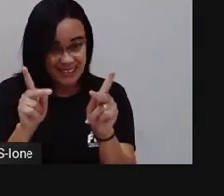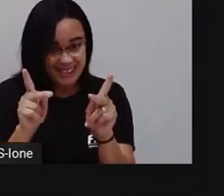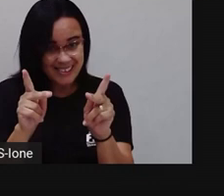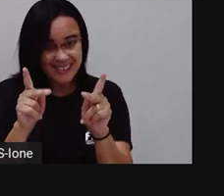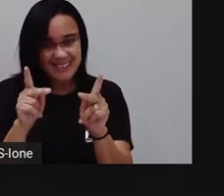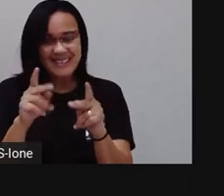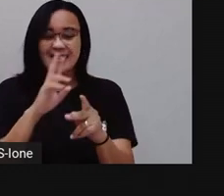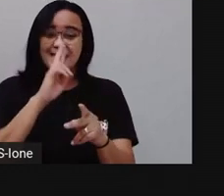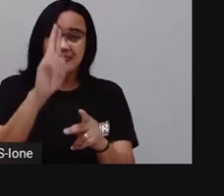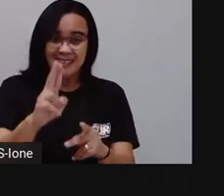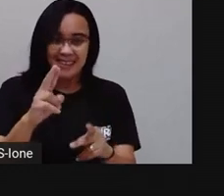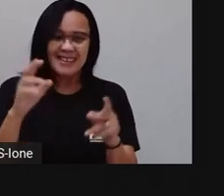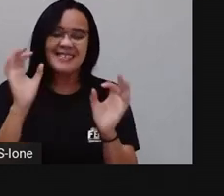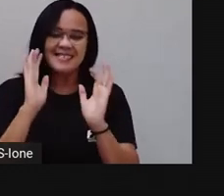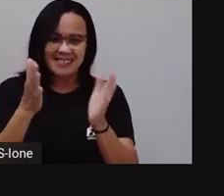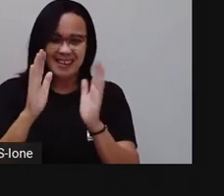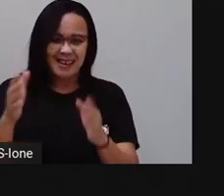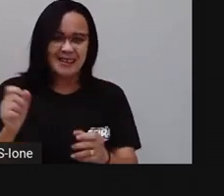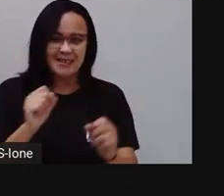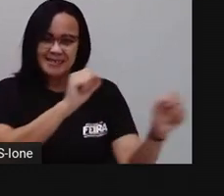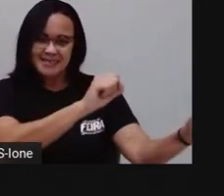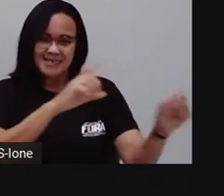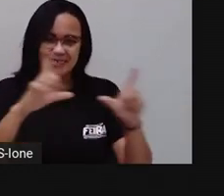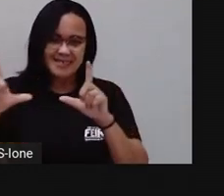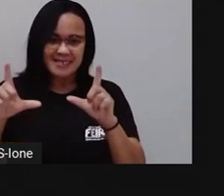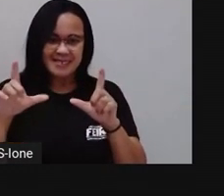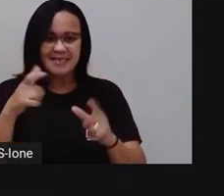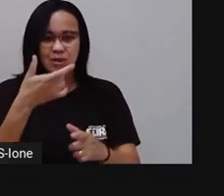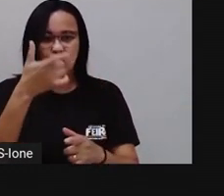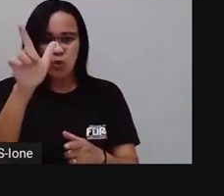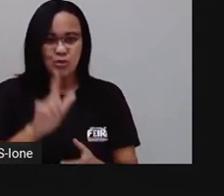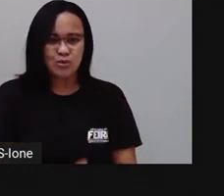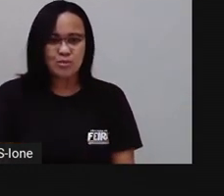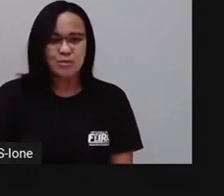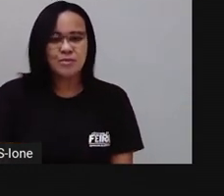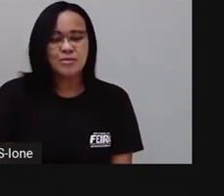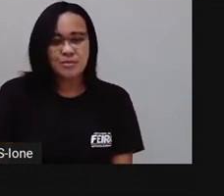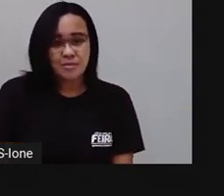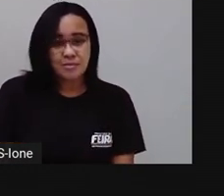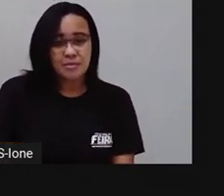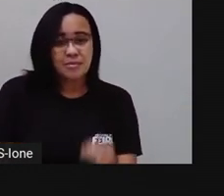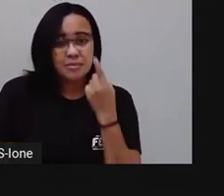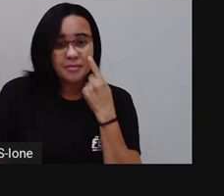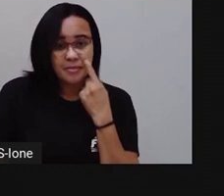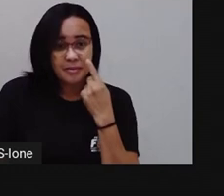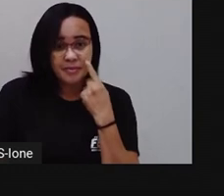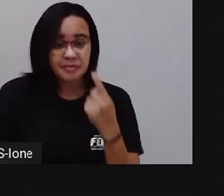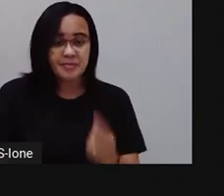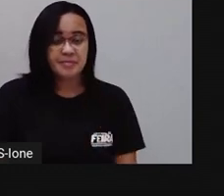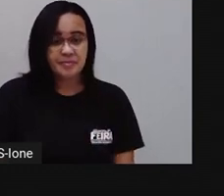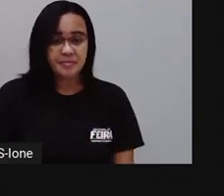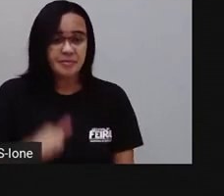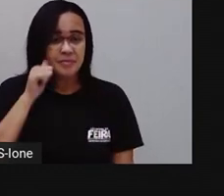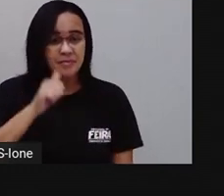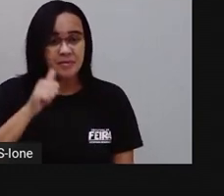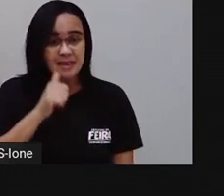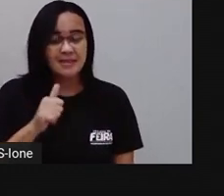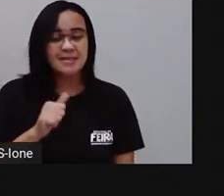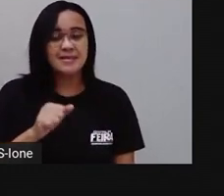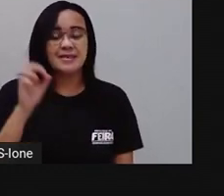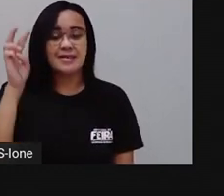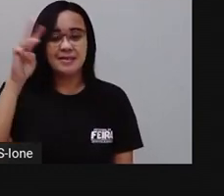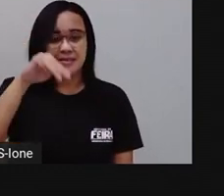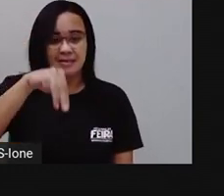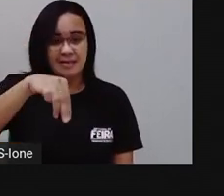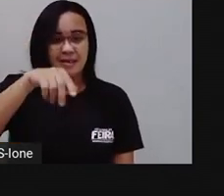respondemos. Vamos pro outro? Vamos lá. Olha só. Dona Maria vende